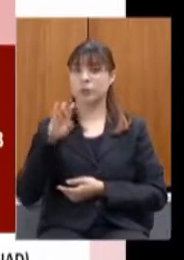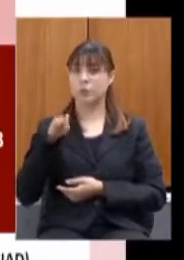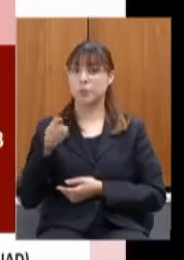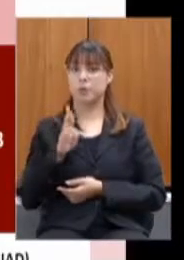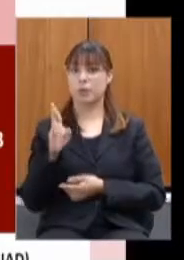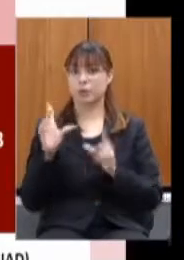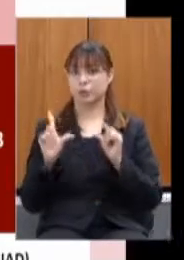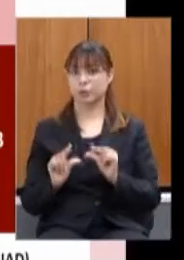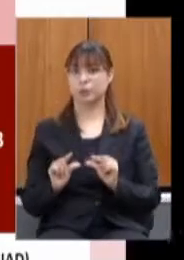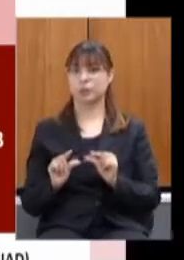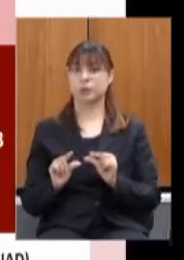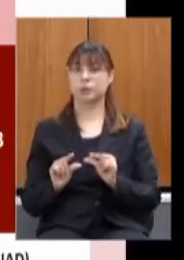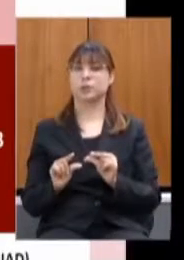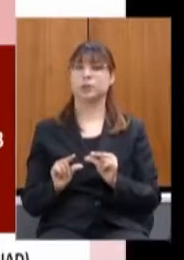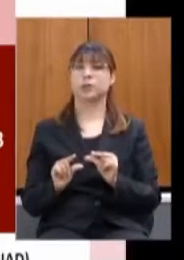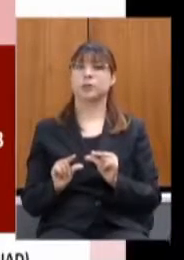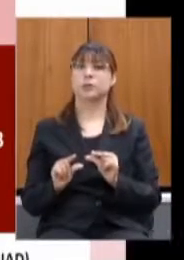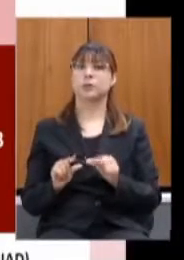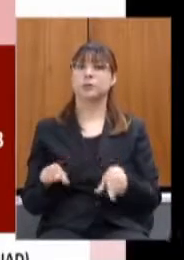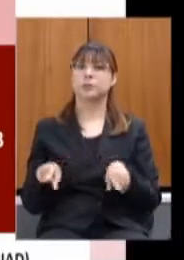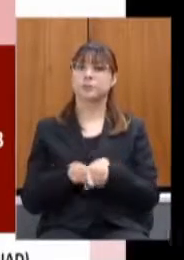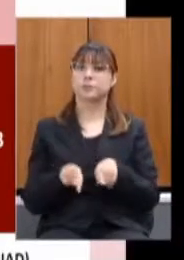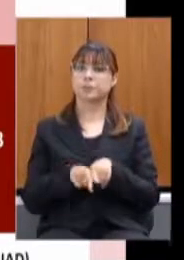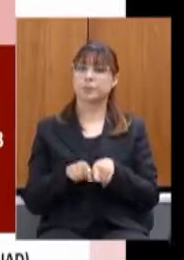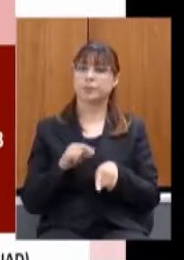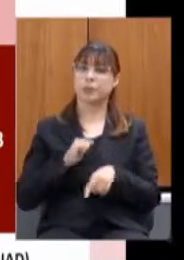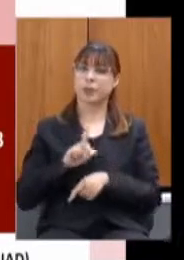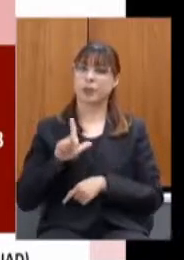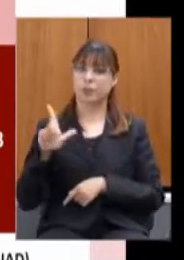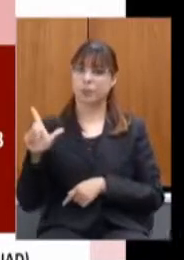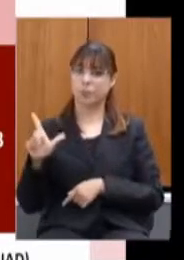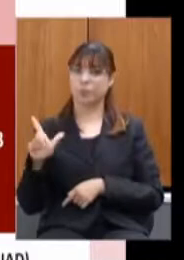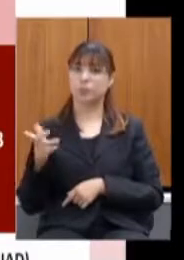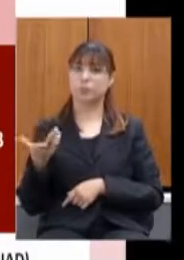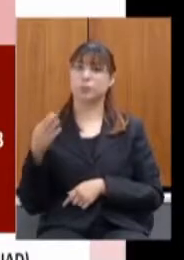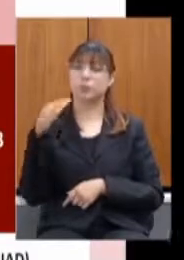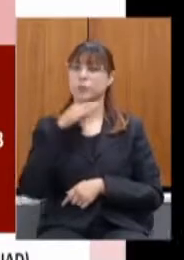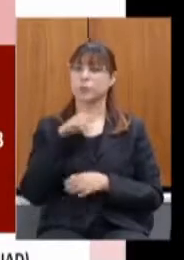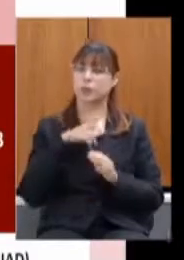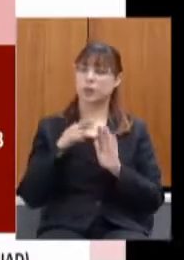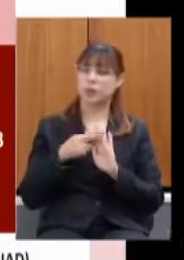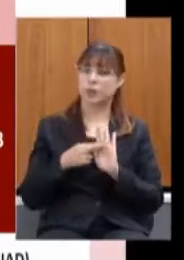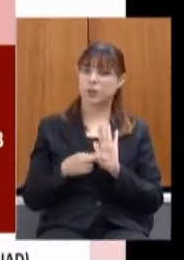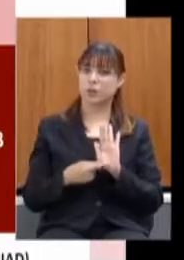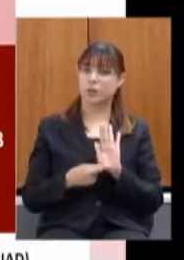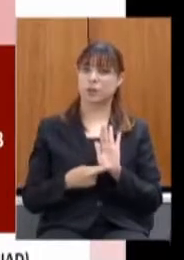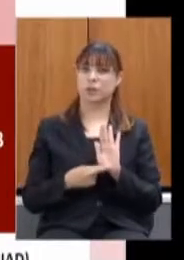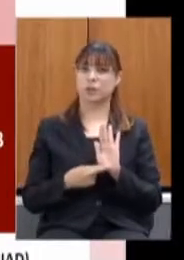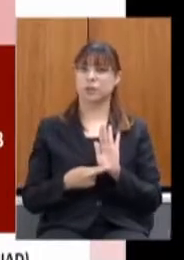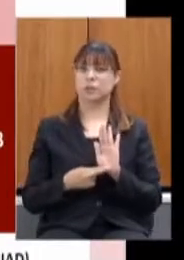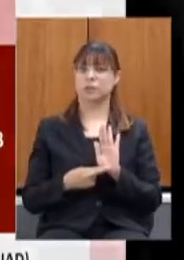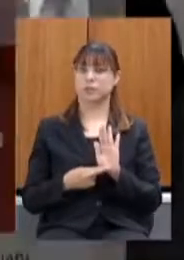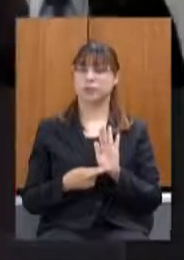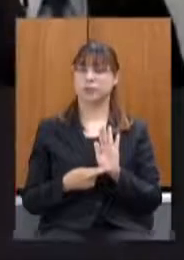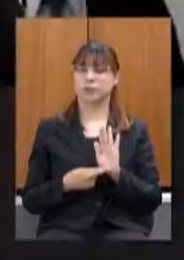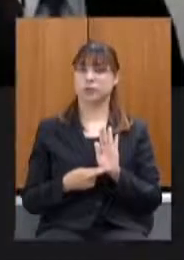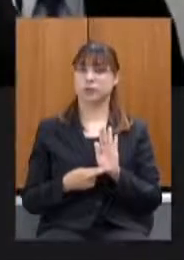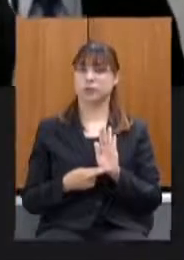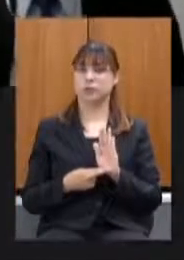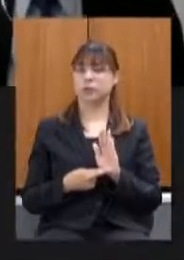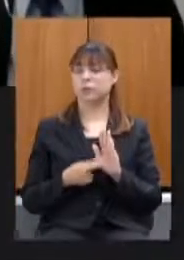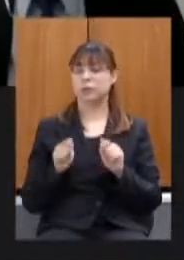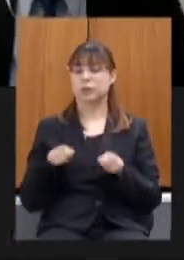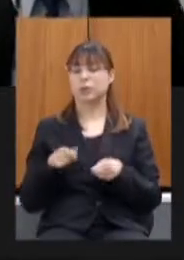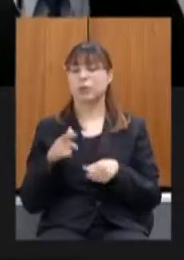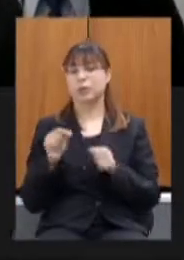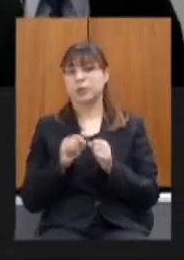inativos houve um aumento isso é inexorável dado que as regras estão aí postas e que não há o que fazer muito em função